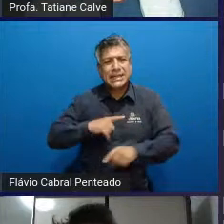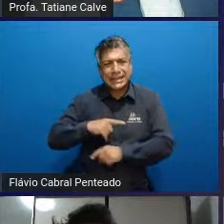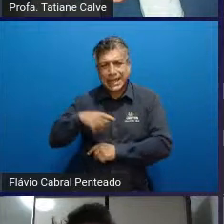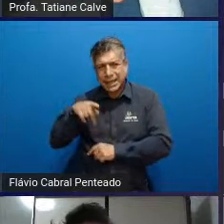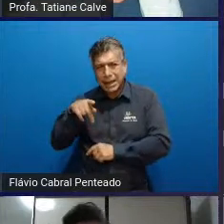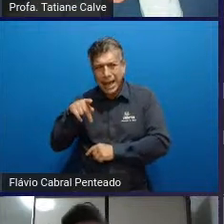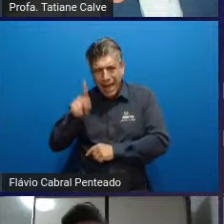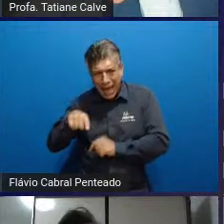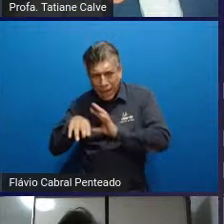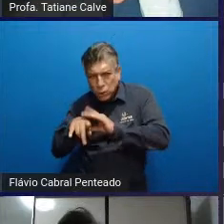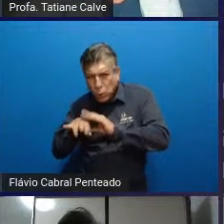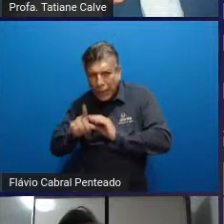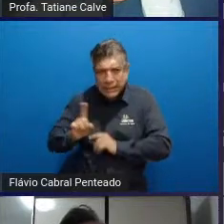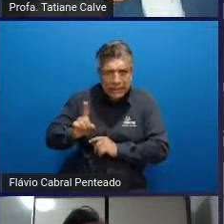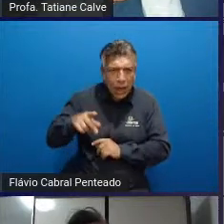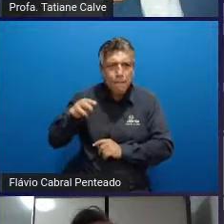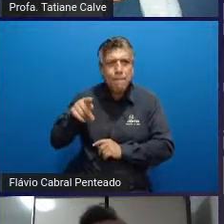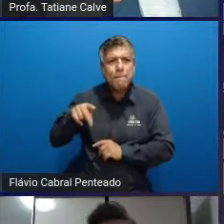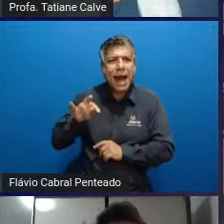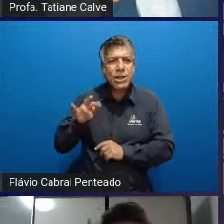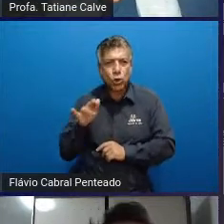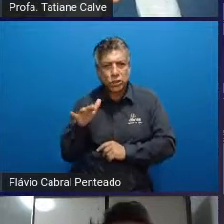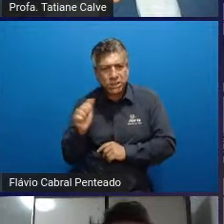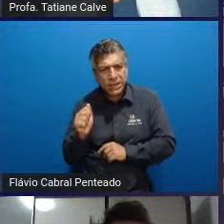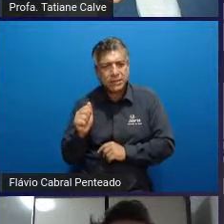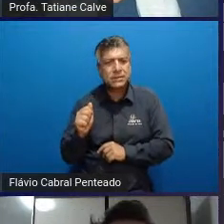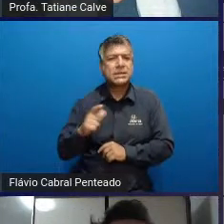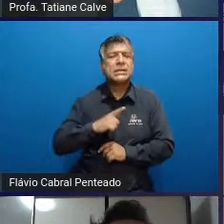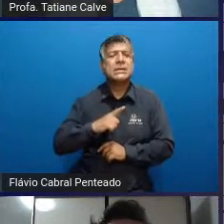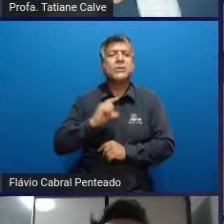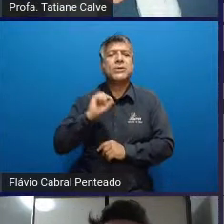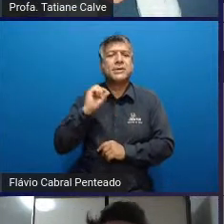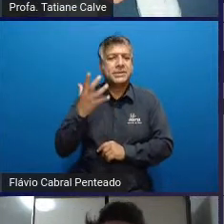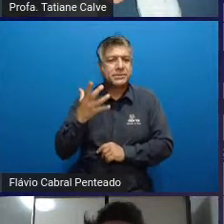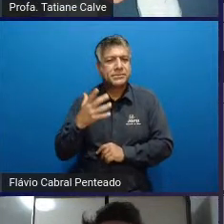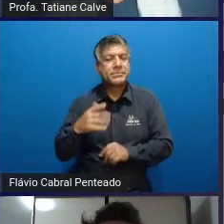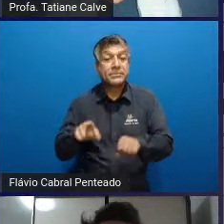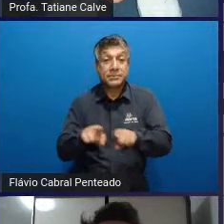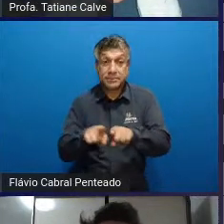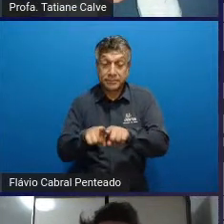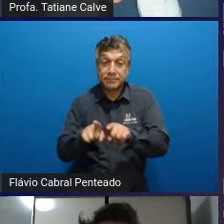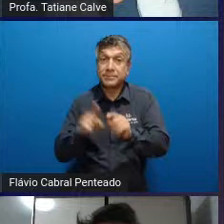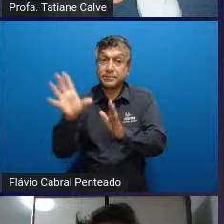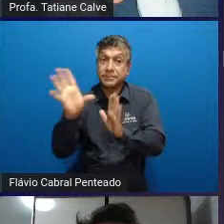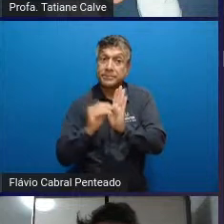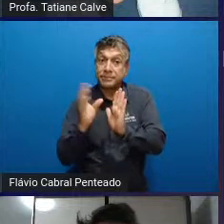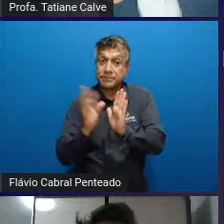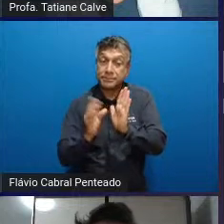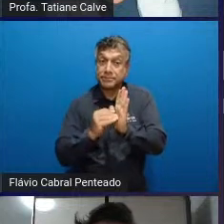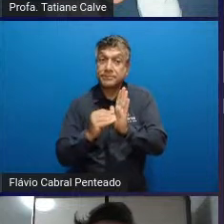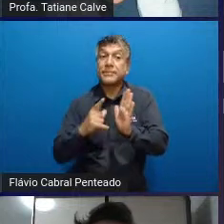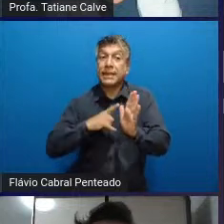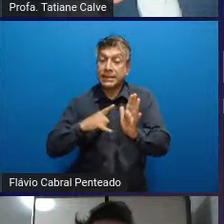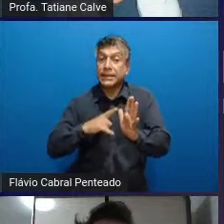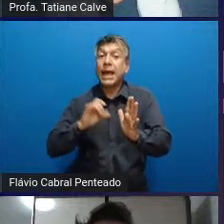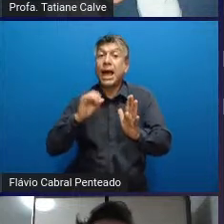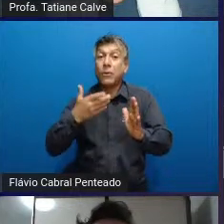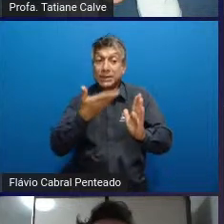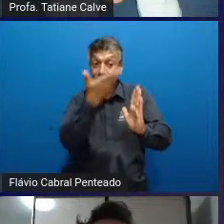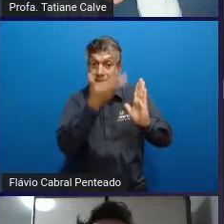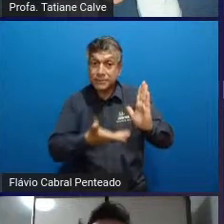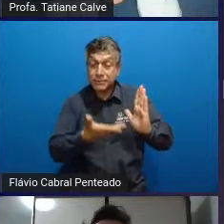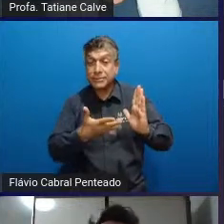médicas e das ciências sociais em relação à transexualidade, alguns dados sobre a violência que esses corpos enfrentam,